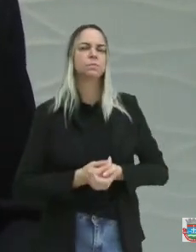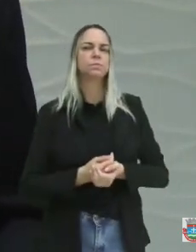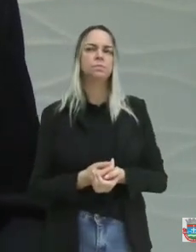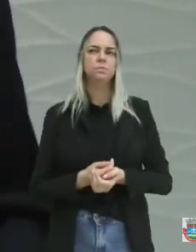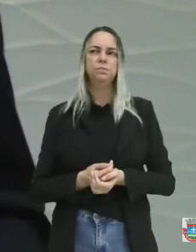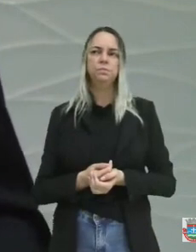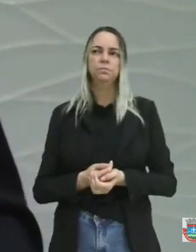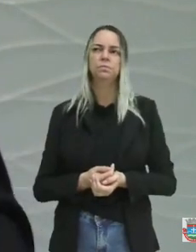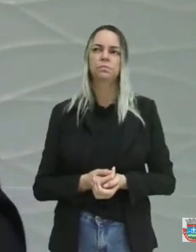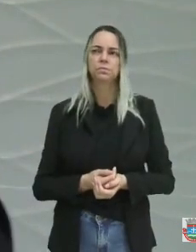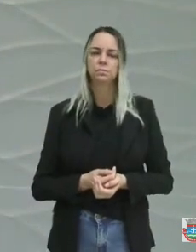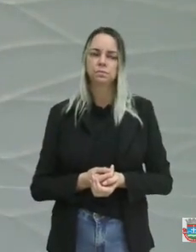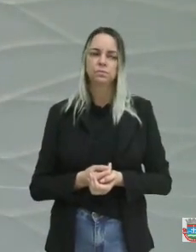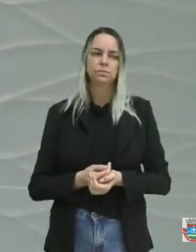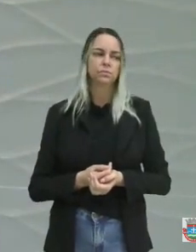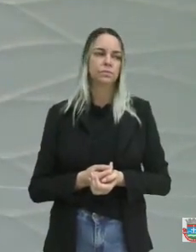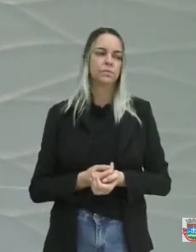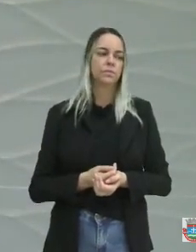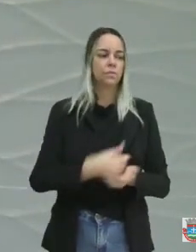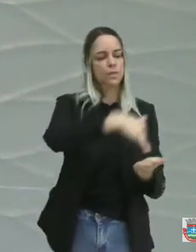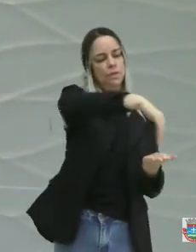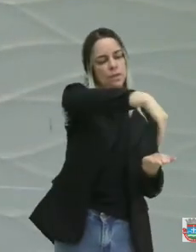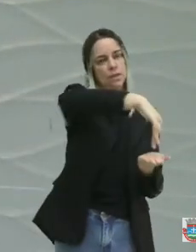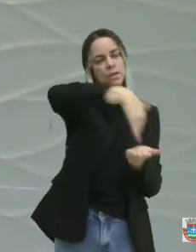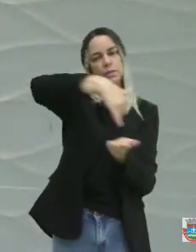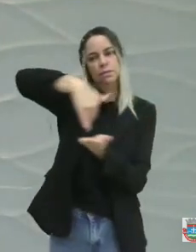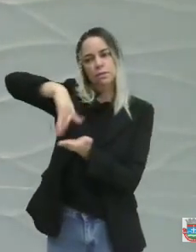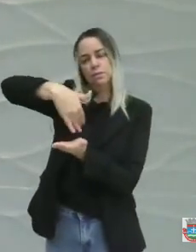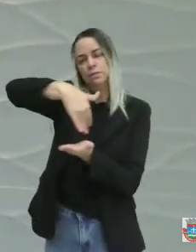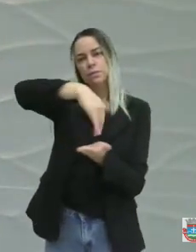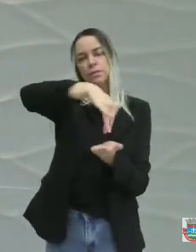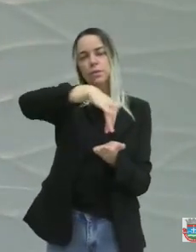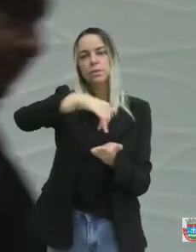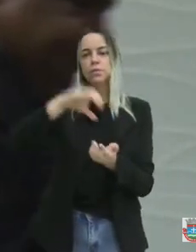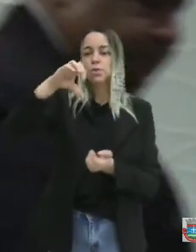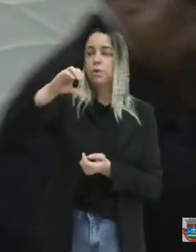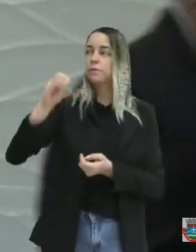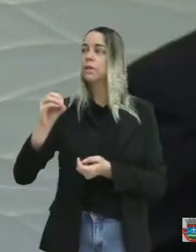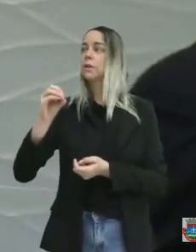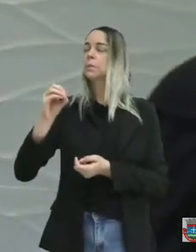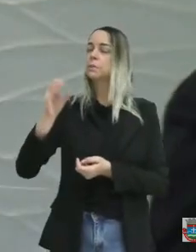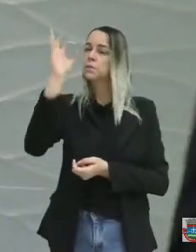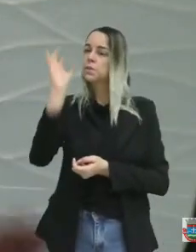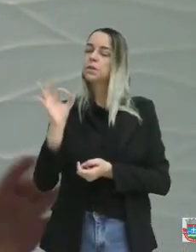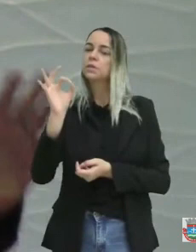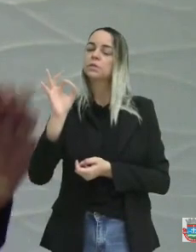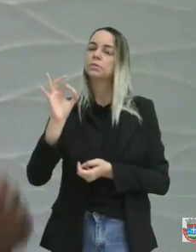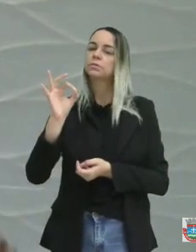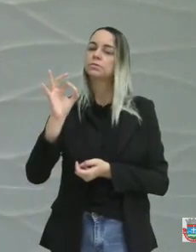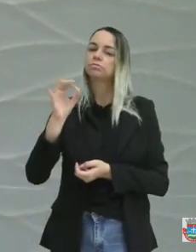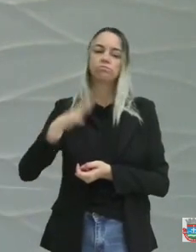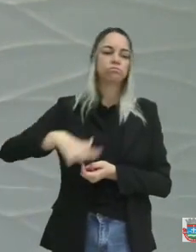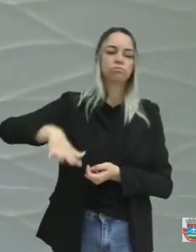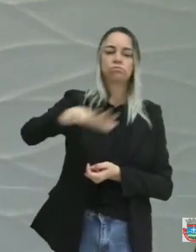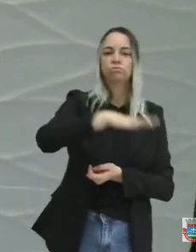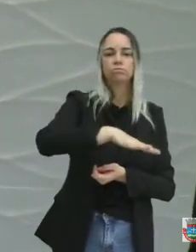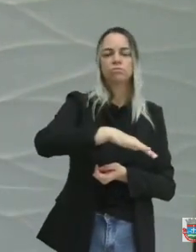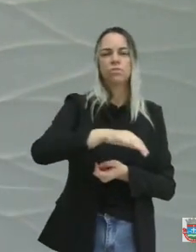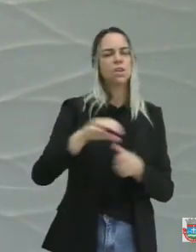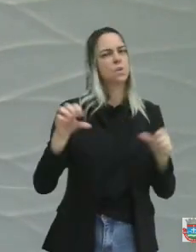que todas as secretarias, que secretarias,% das secretarias desse município não funcionam aqui prestes.